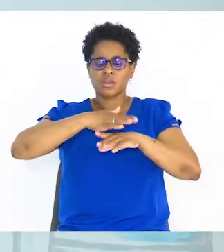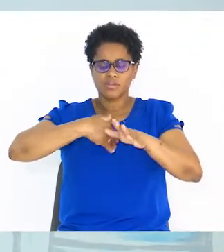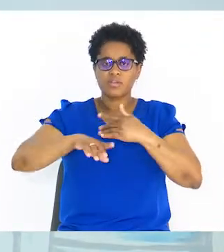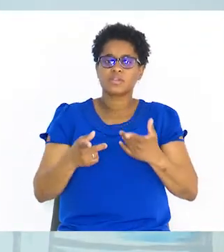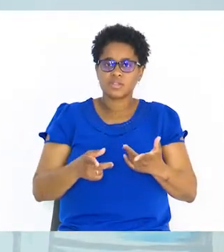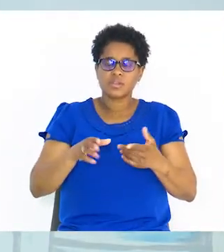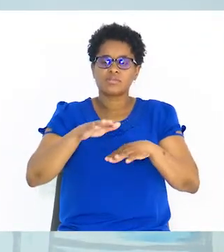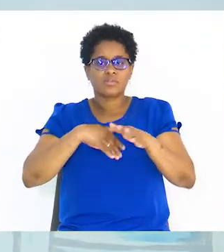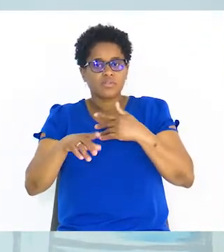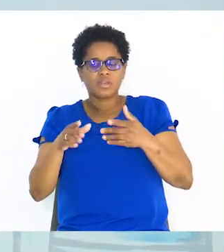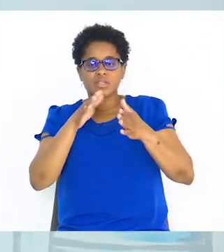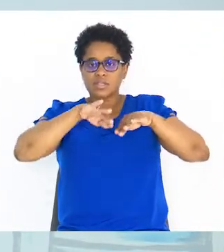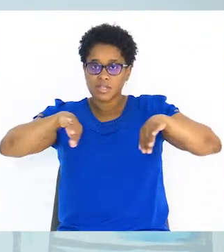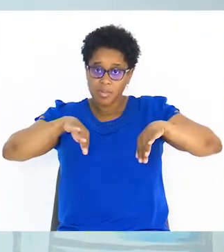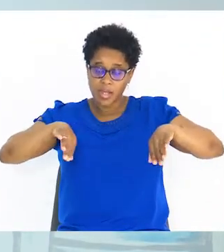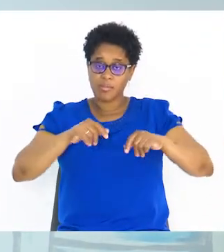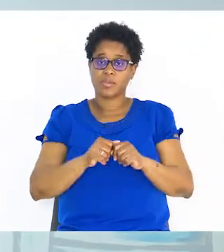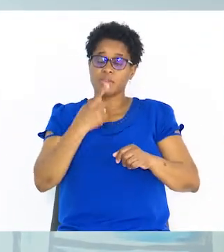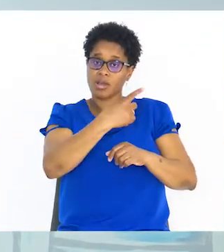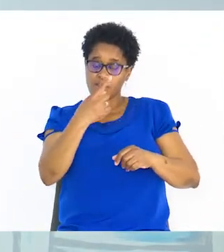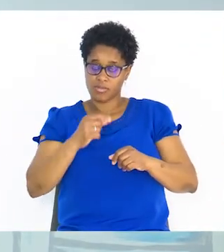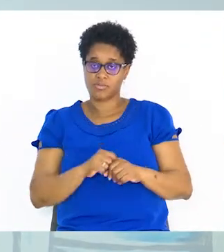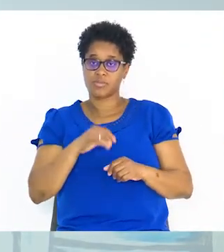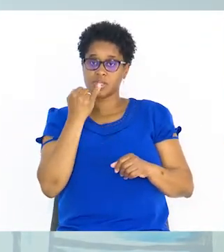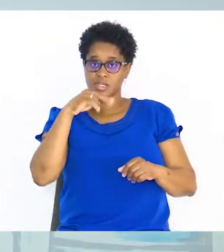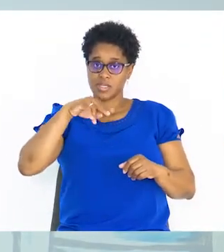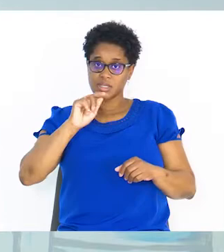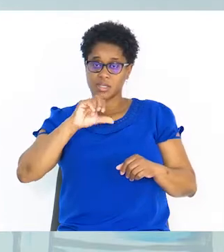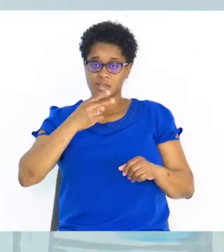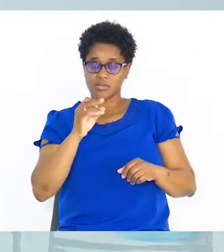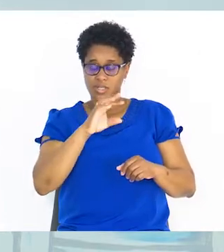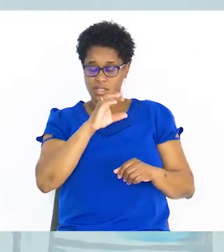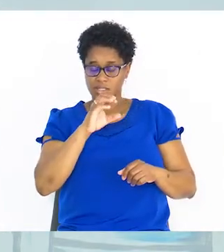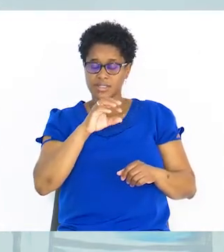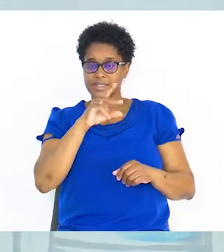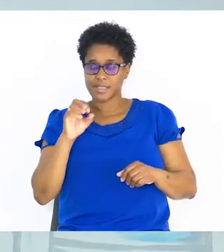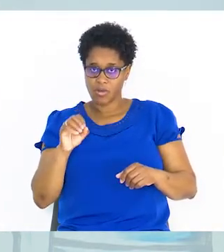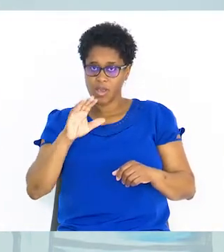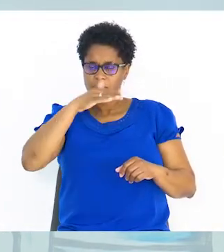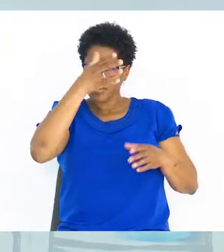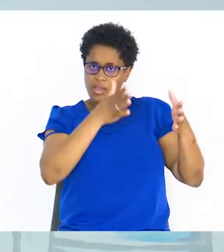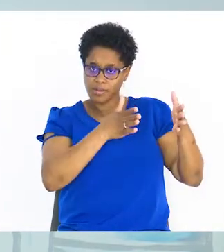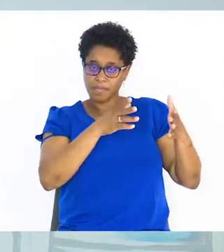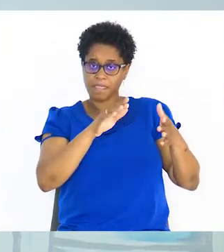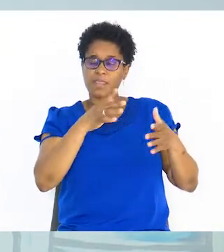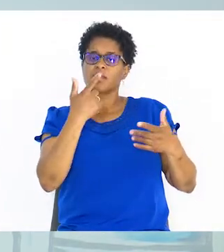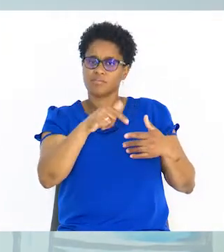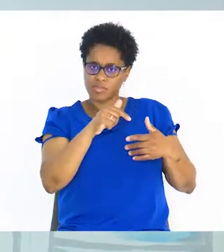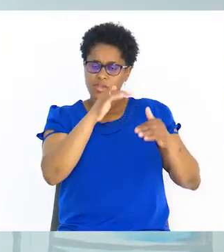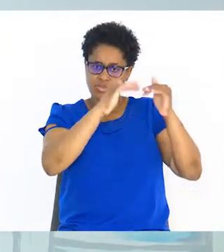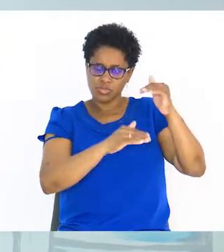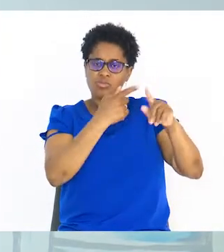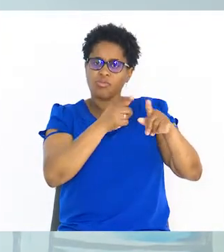vamos fazer? Vamos resolver separadamente cada uma das inequações. A primeira inequação é uma inequação com